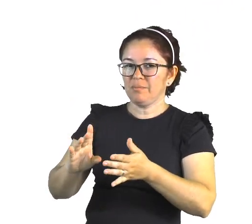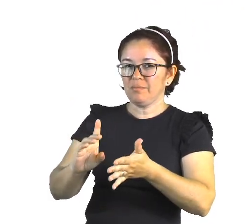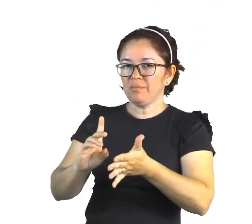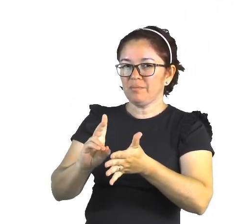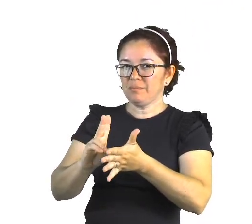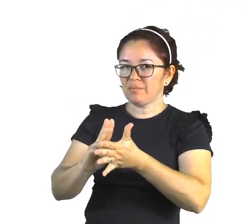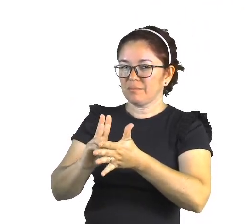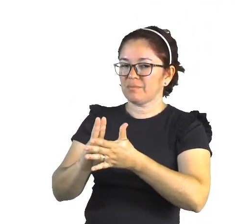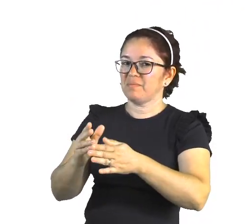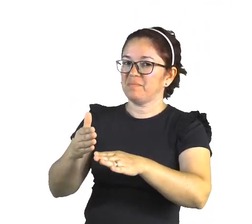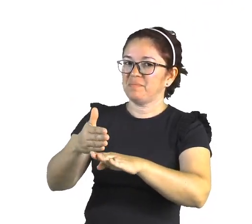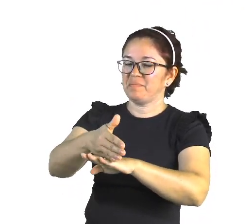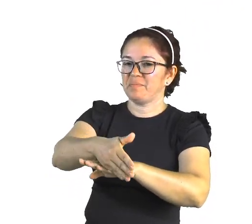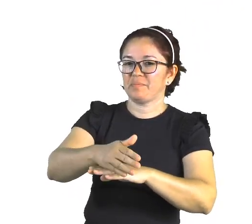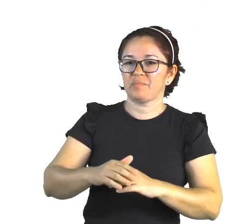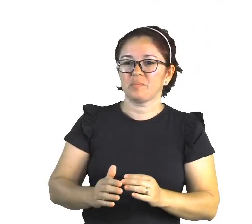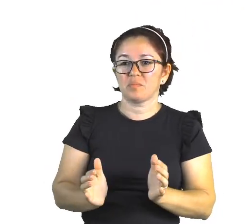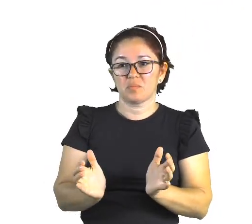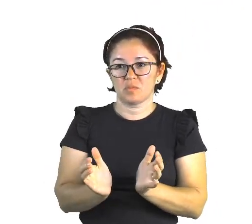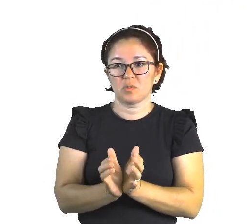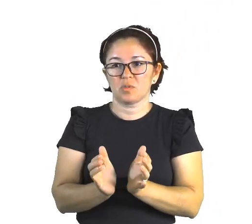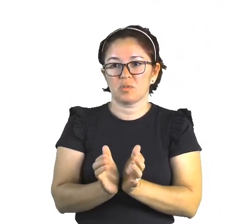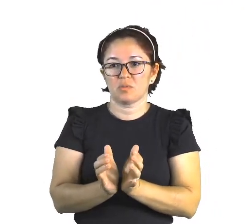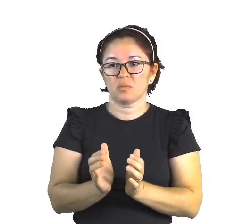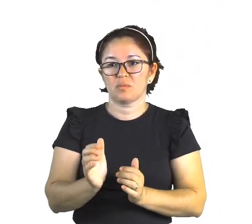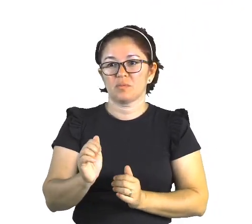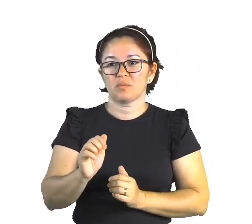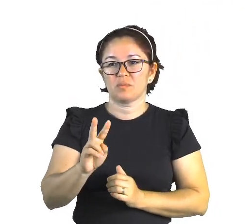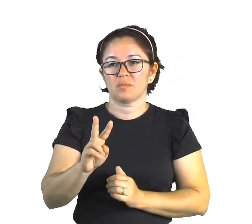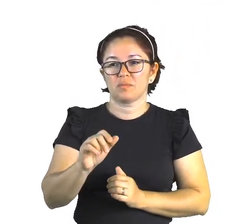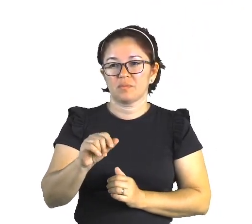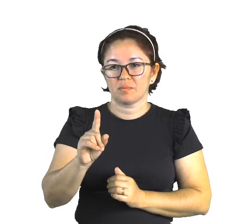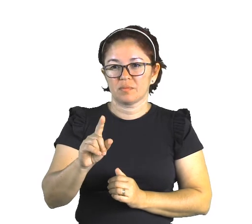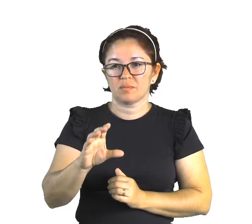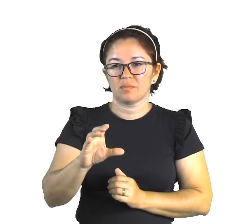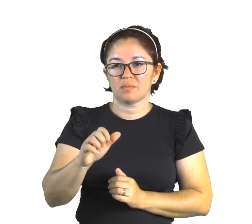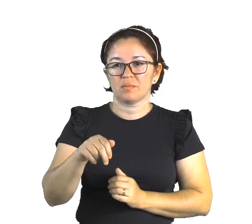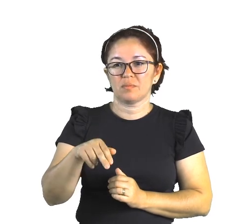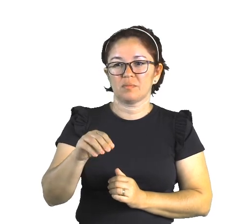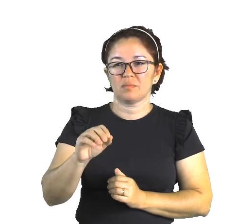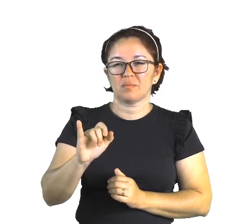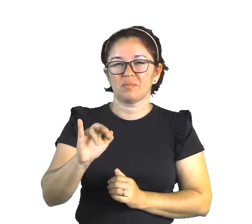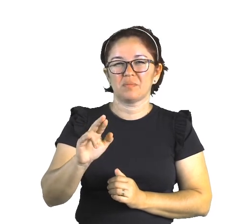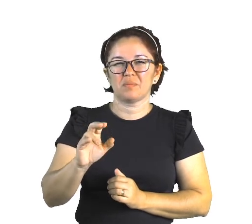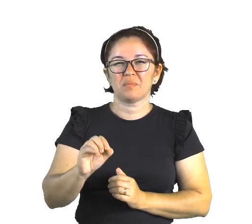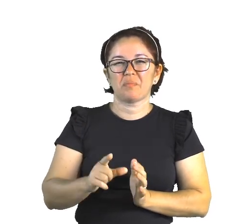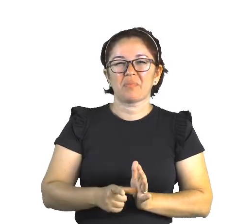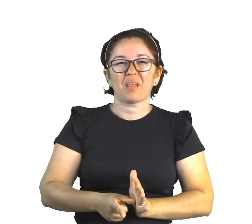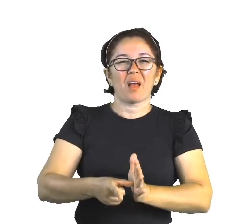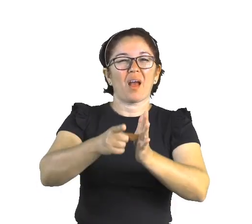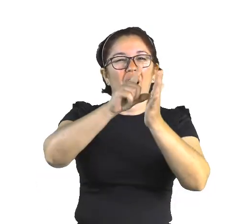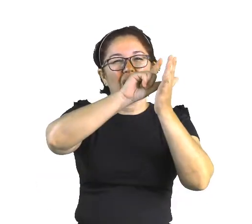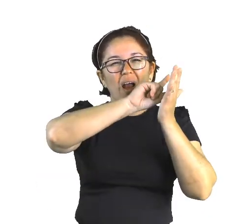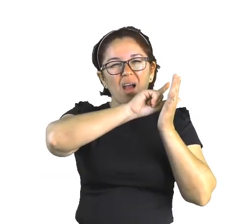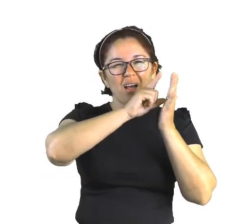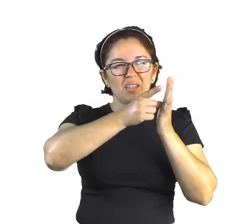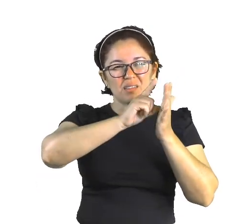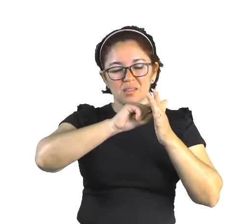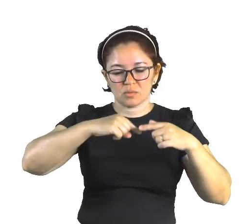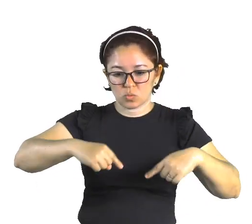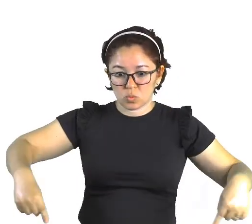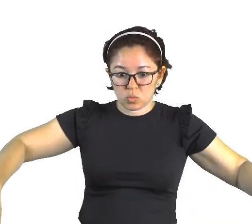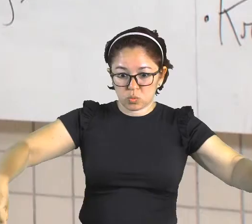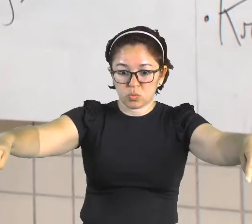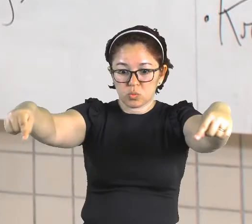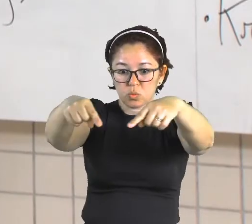Os povos ava ca noeiro, eles foram expulsos de forma violenta desde a época do norte goiano, de